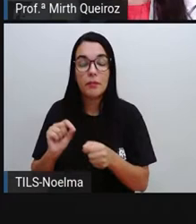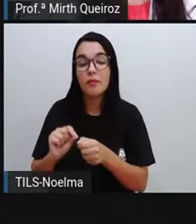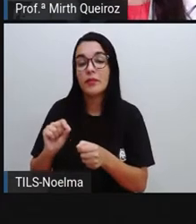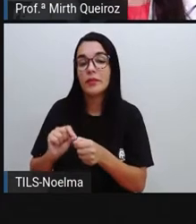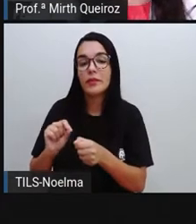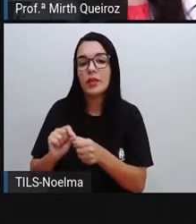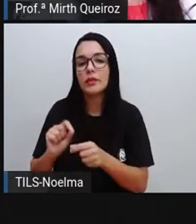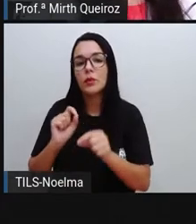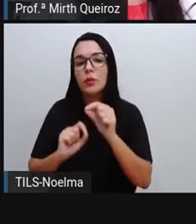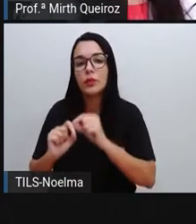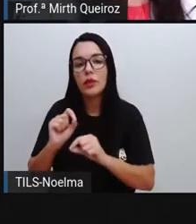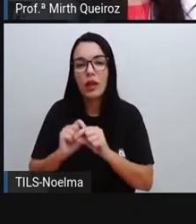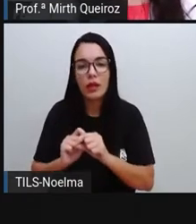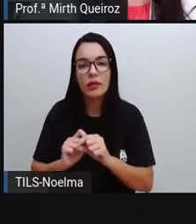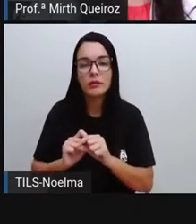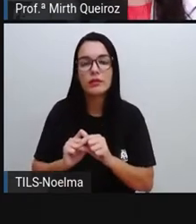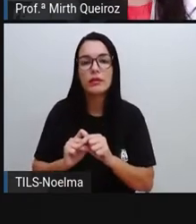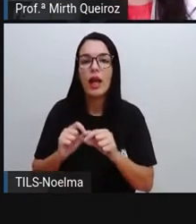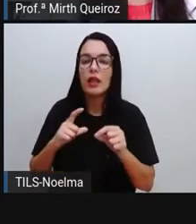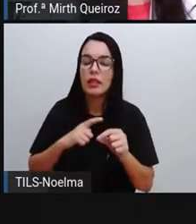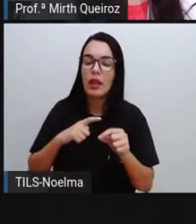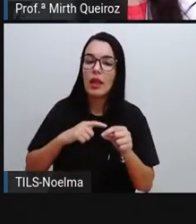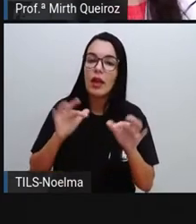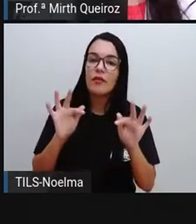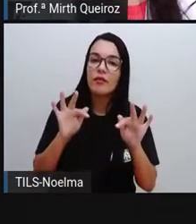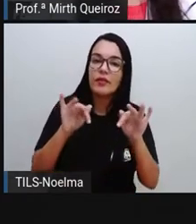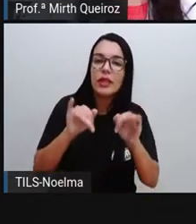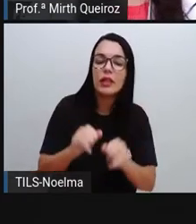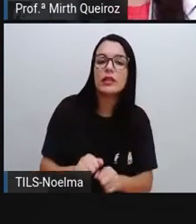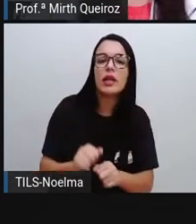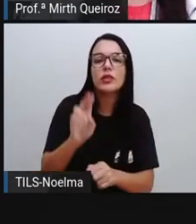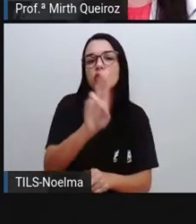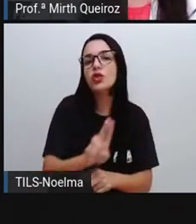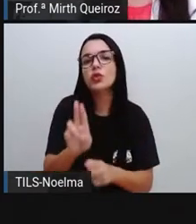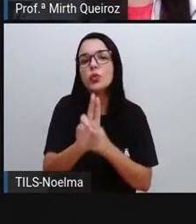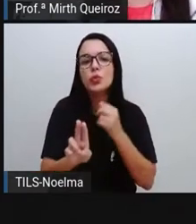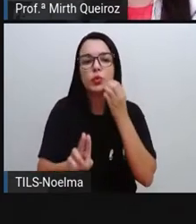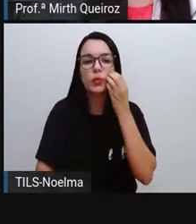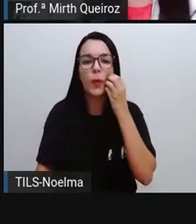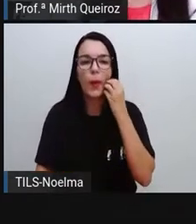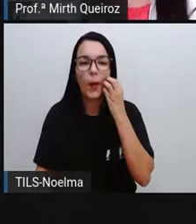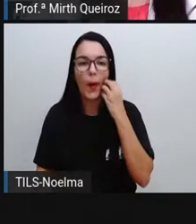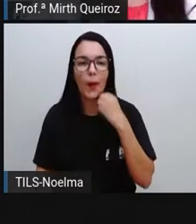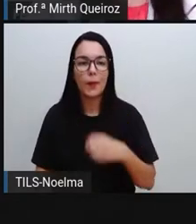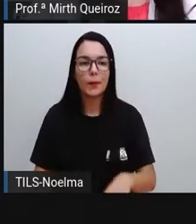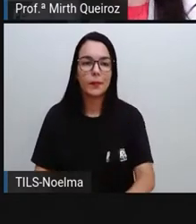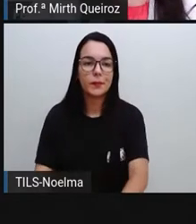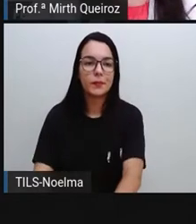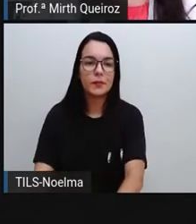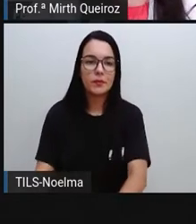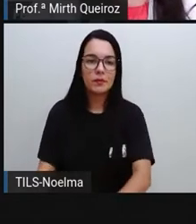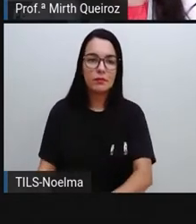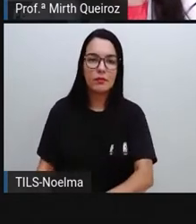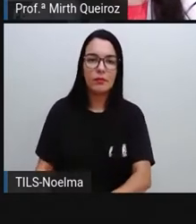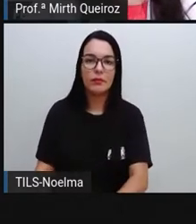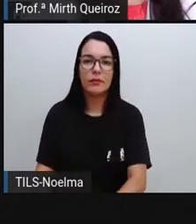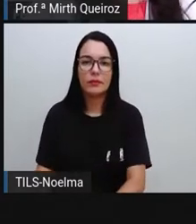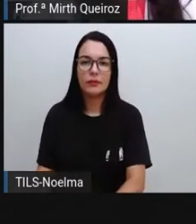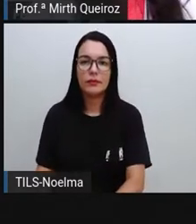para que a gente pudesse obter aquele produto e, assim, ele atender determinada finalidade.